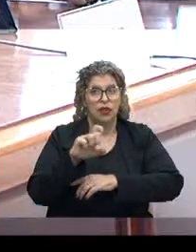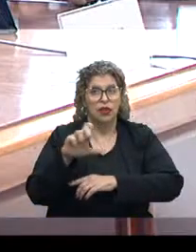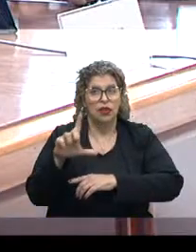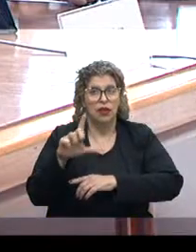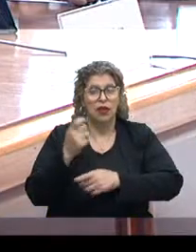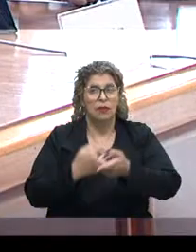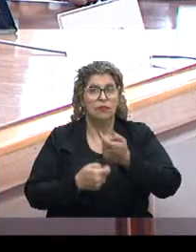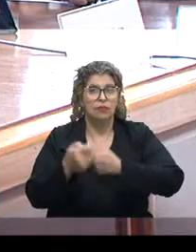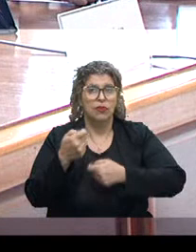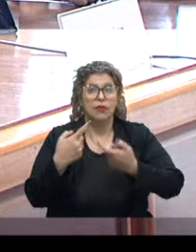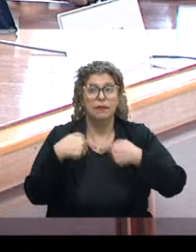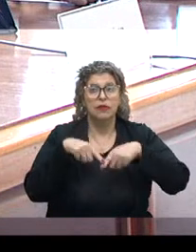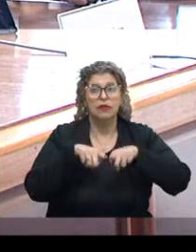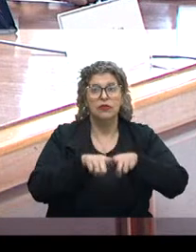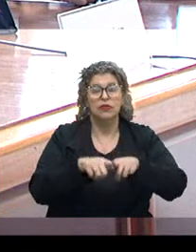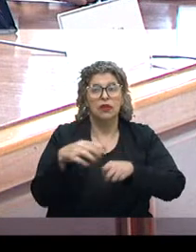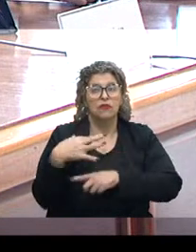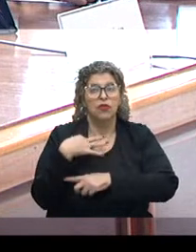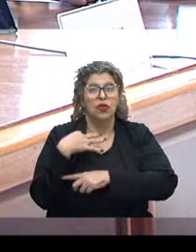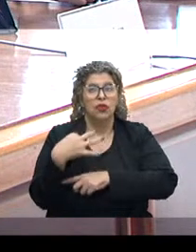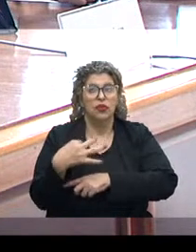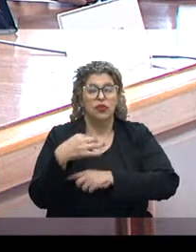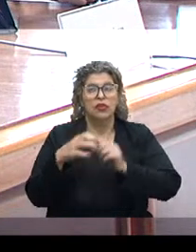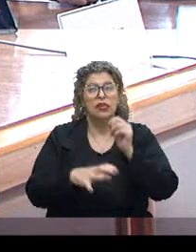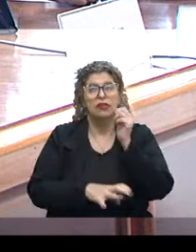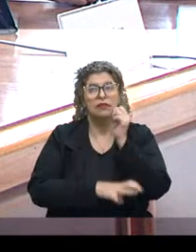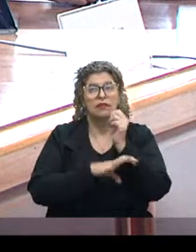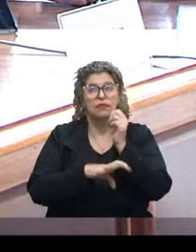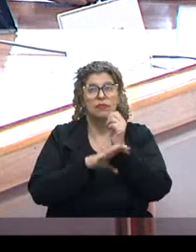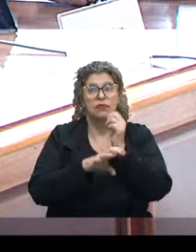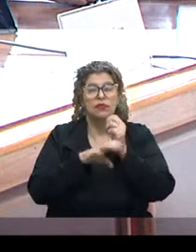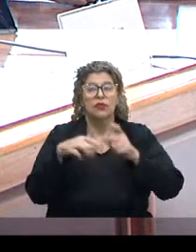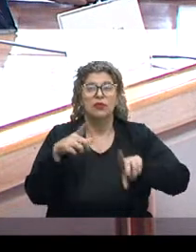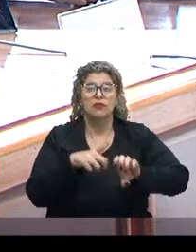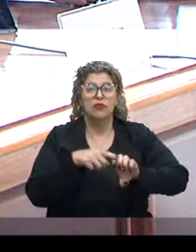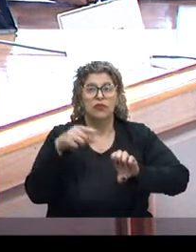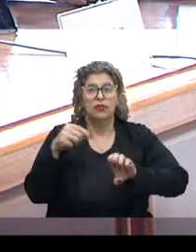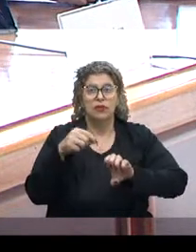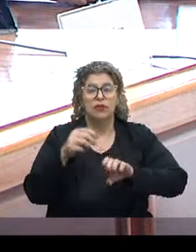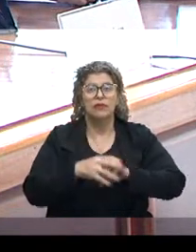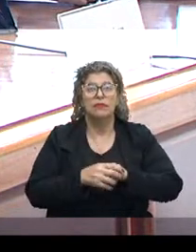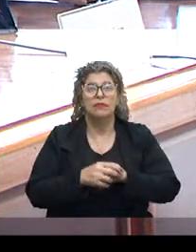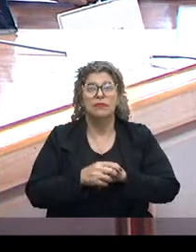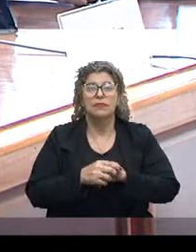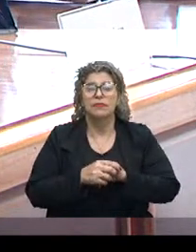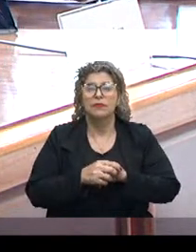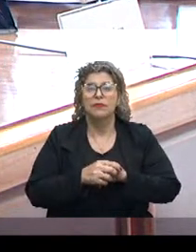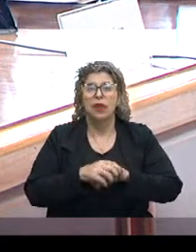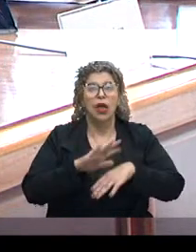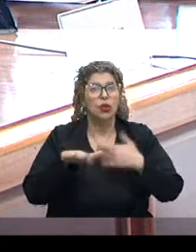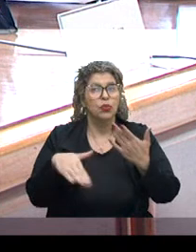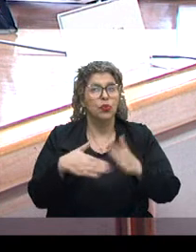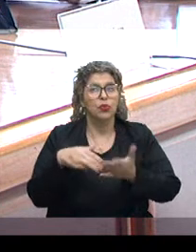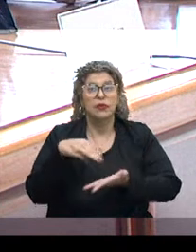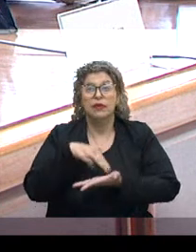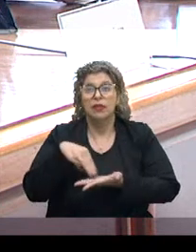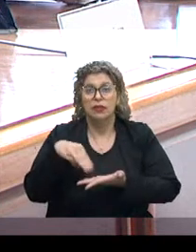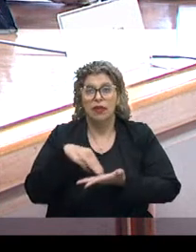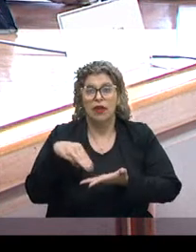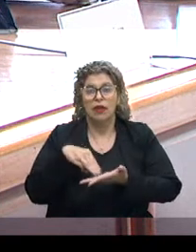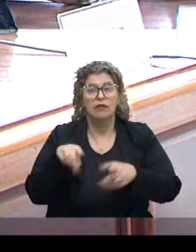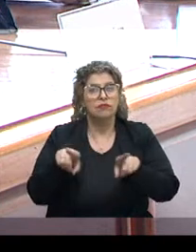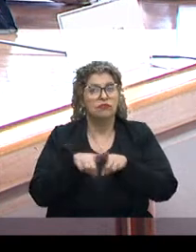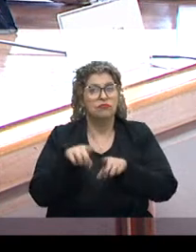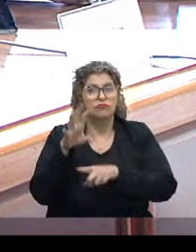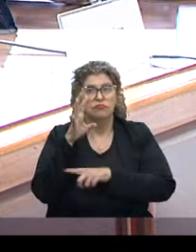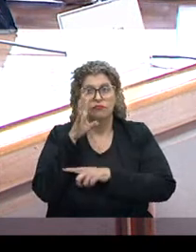Administração da Parceiras Voluntários e do Conselho de Desburocratização e Empreendedorismo, do SEDE, demais colegas secretários que também estão